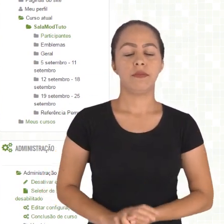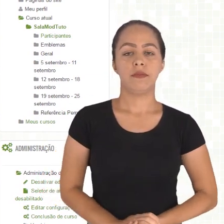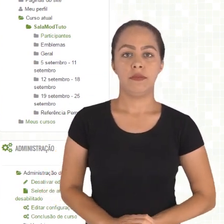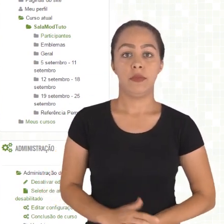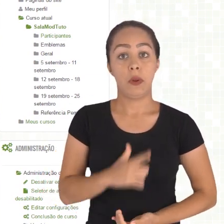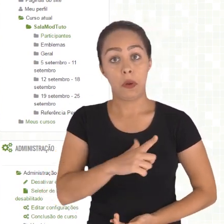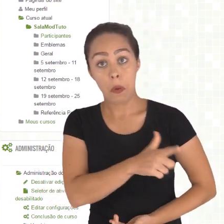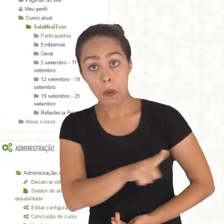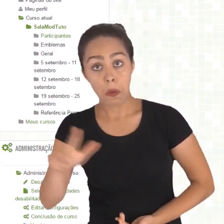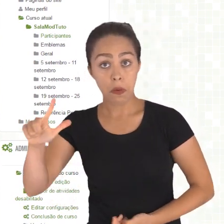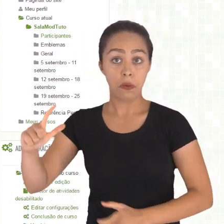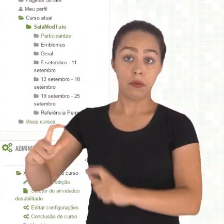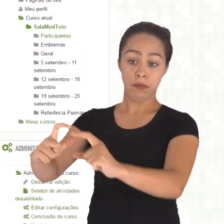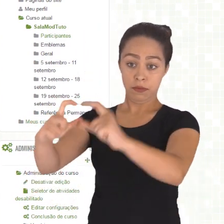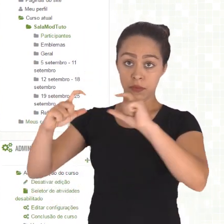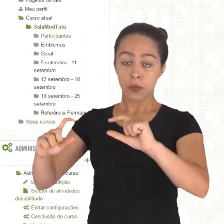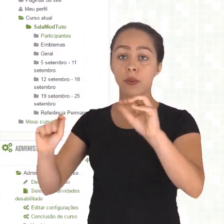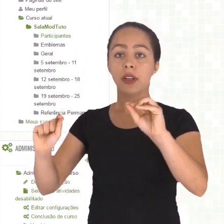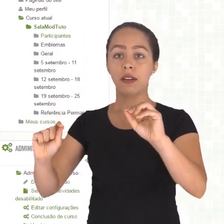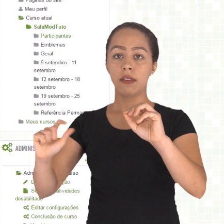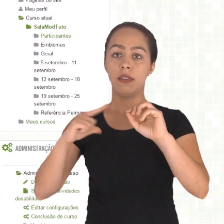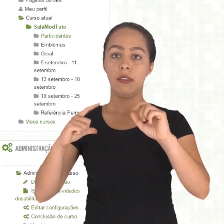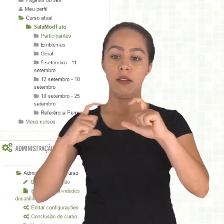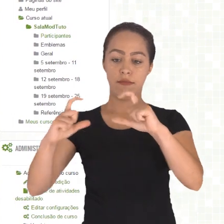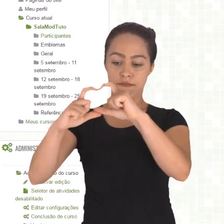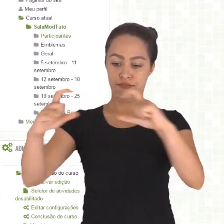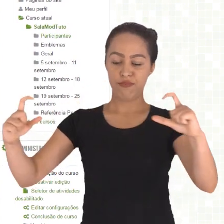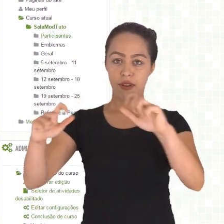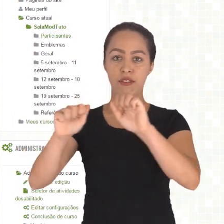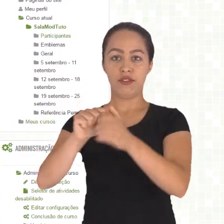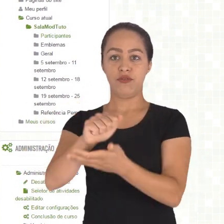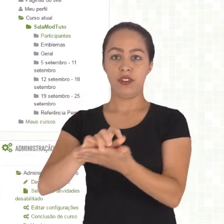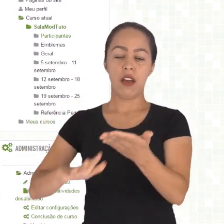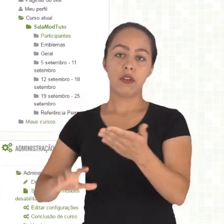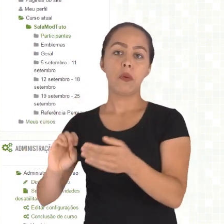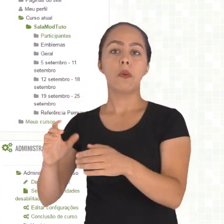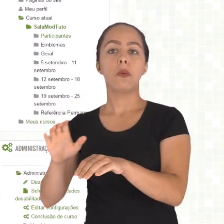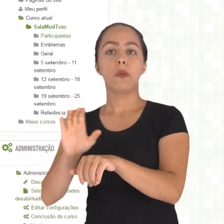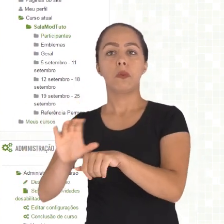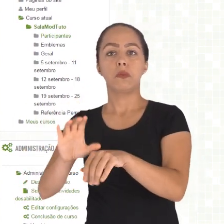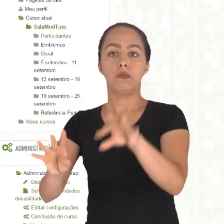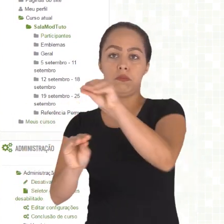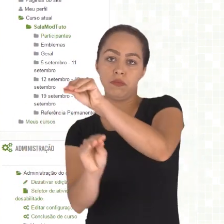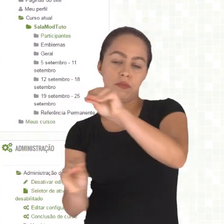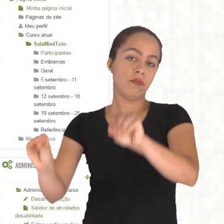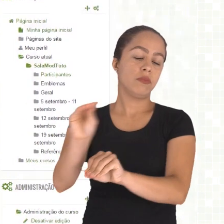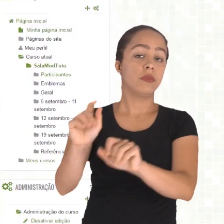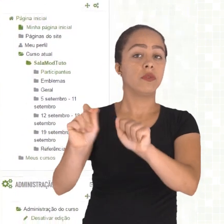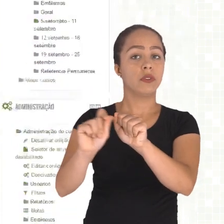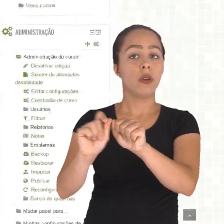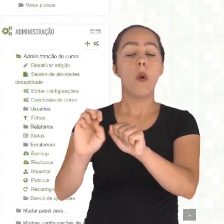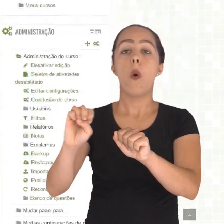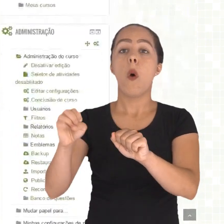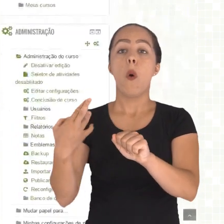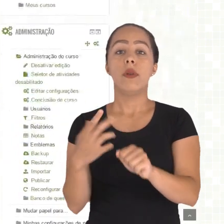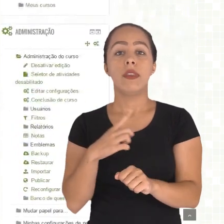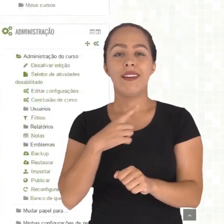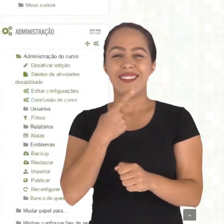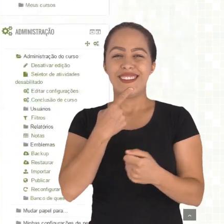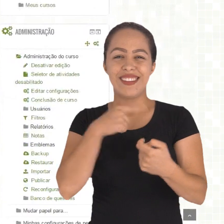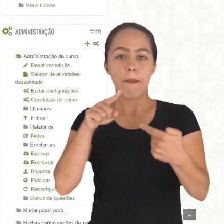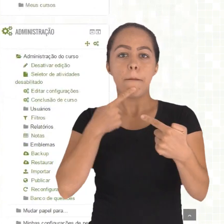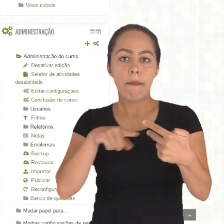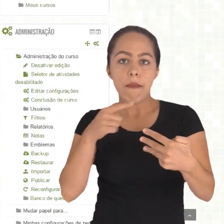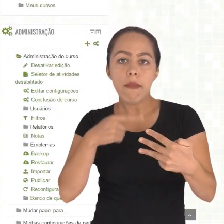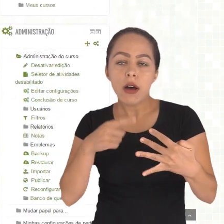Outra opção que você tem é de mover, utilizando esse ícone das flechinhas, uma atividade ou recurso. Ou você pode mover também